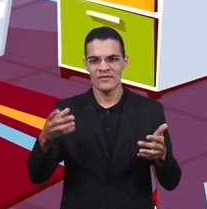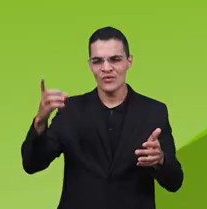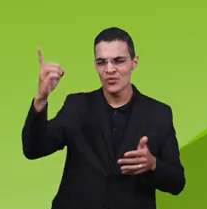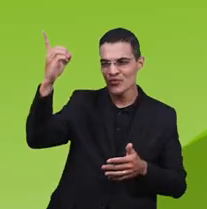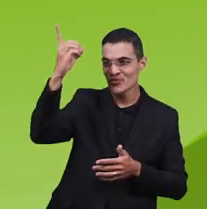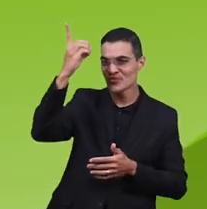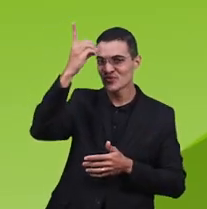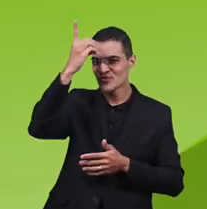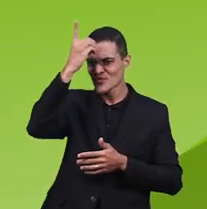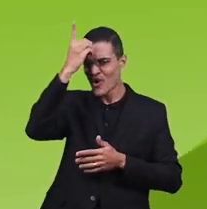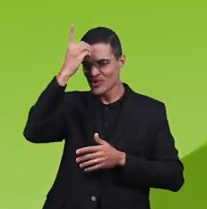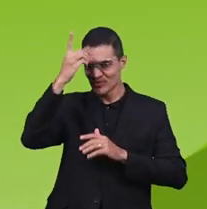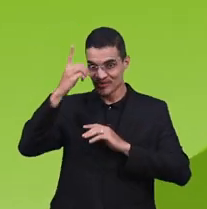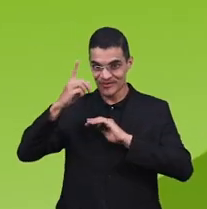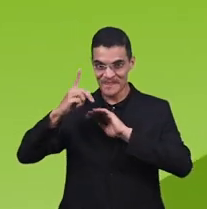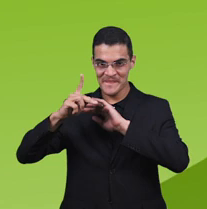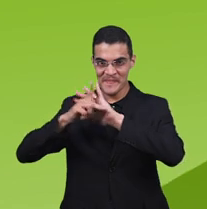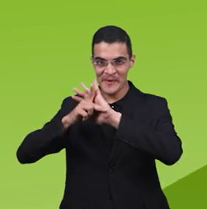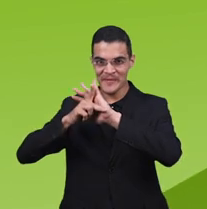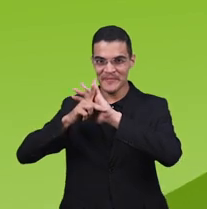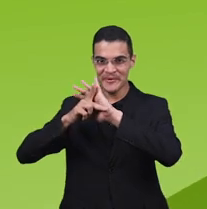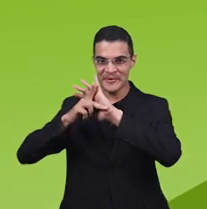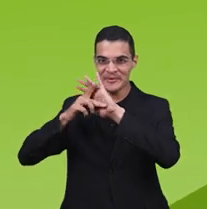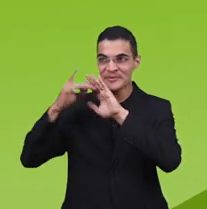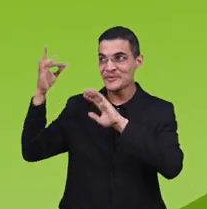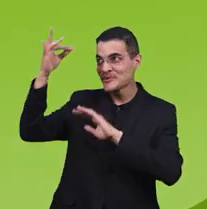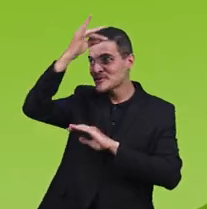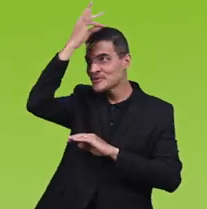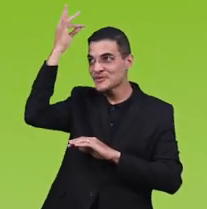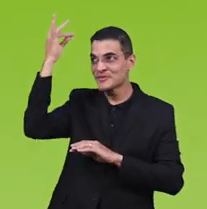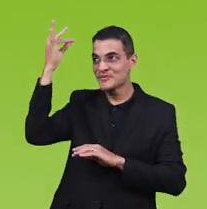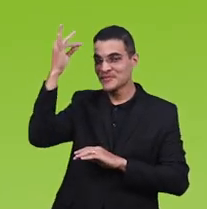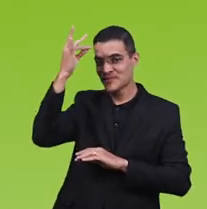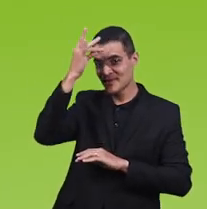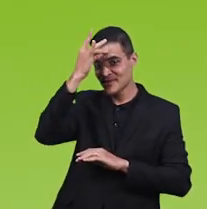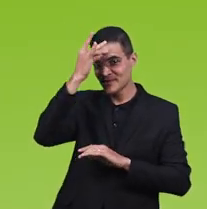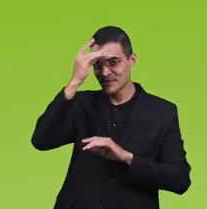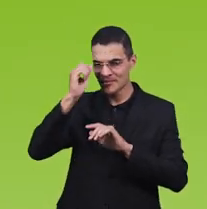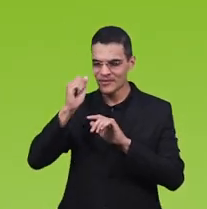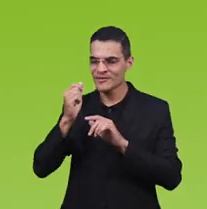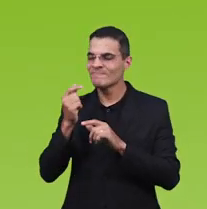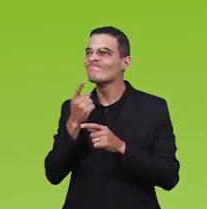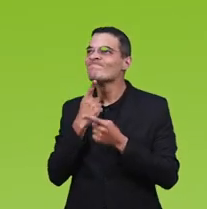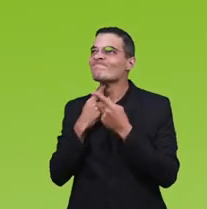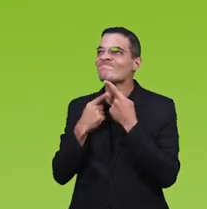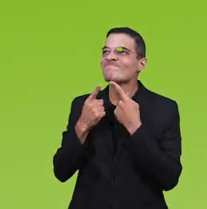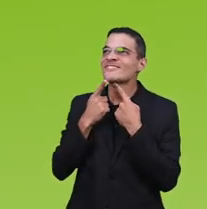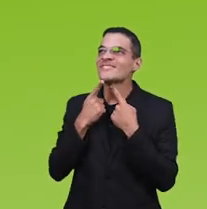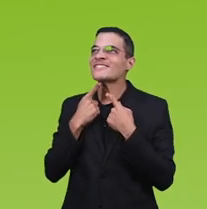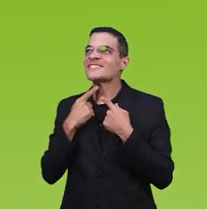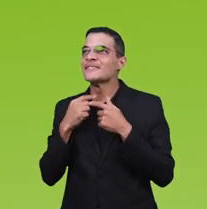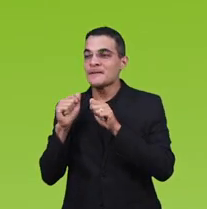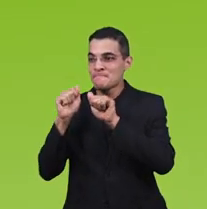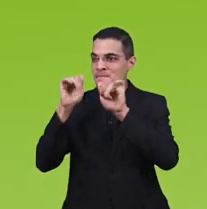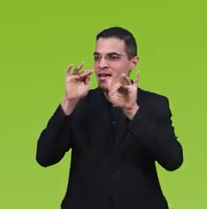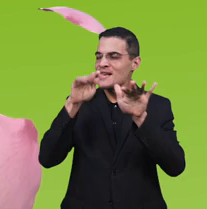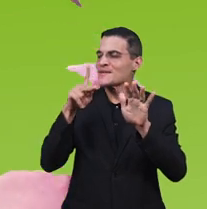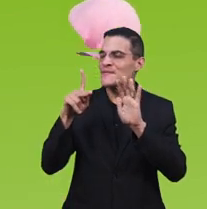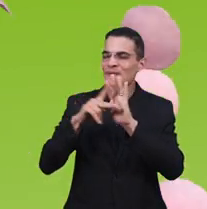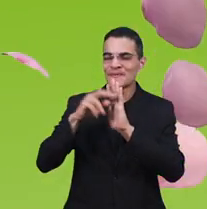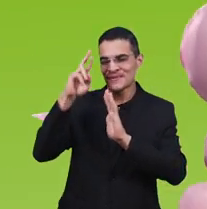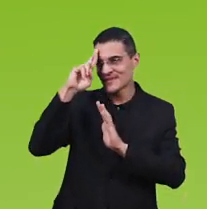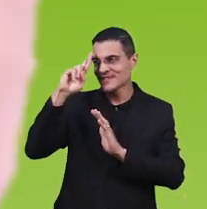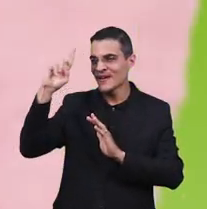Dão do Espírito Santo Pensas que ameijo